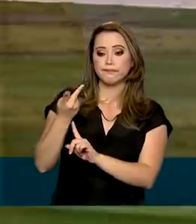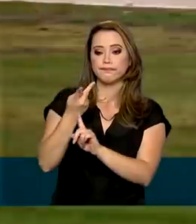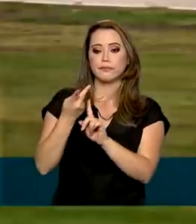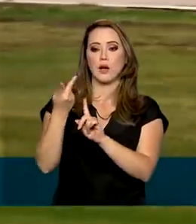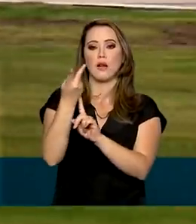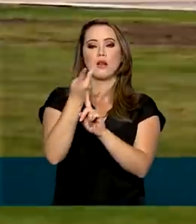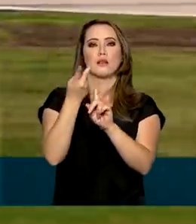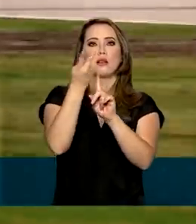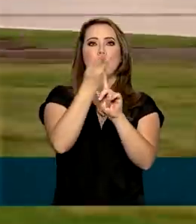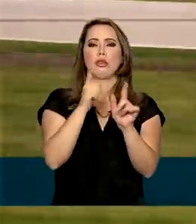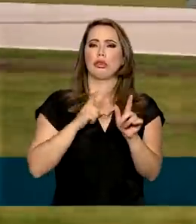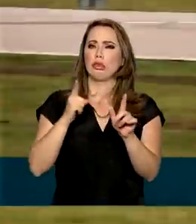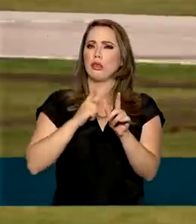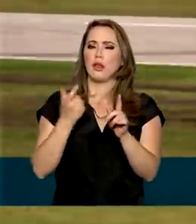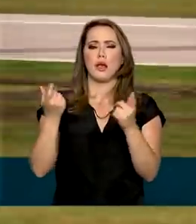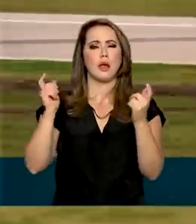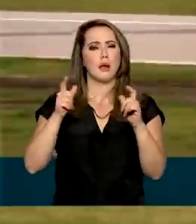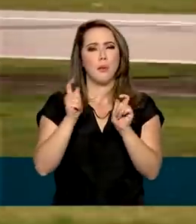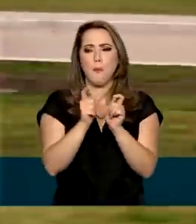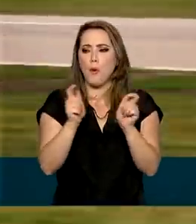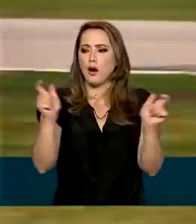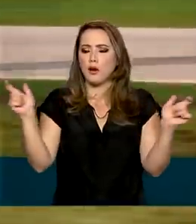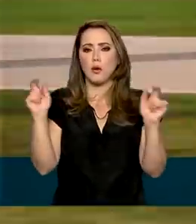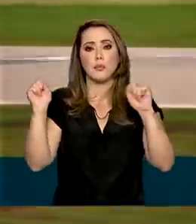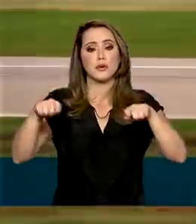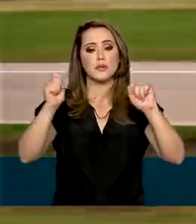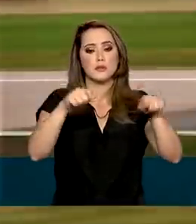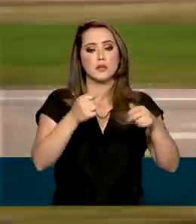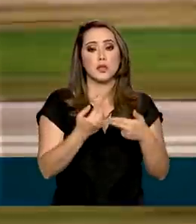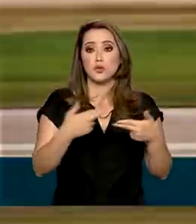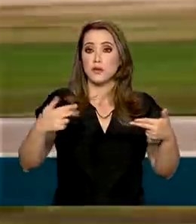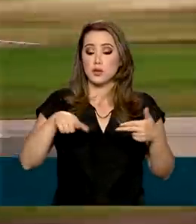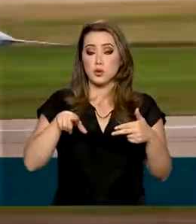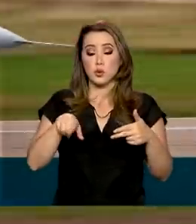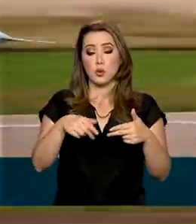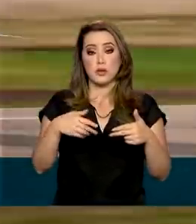o sistema de proteção, os armamentos integrados e que serão empregados.